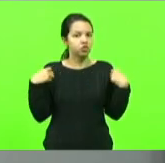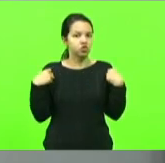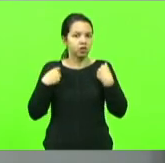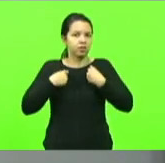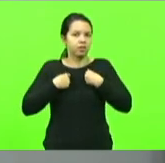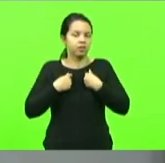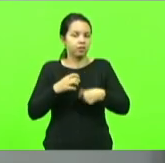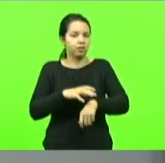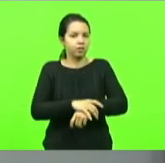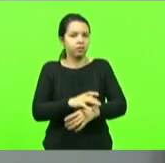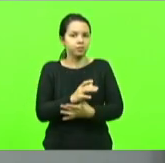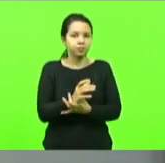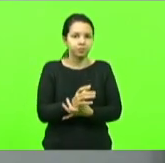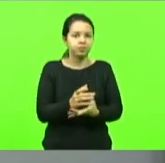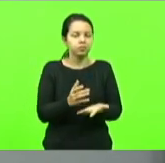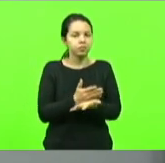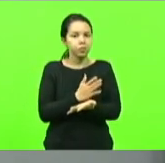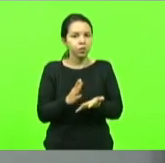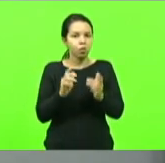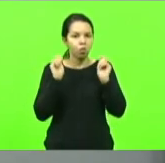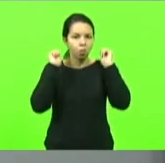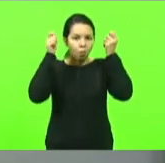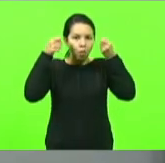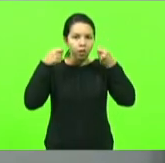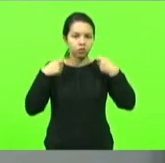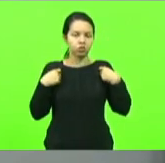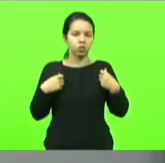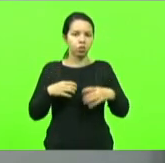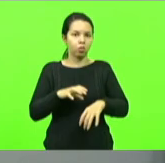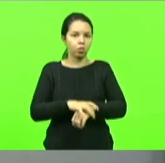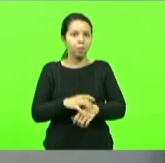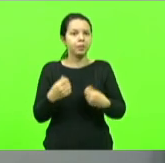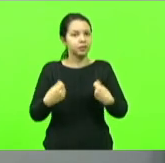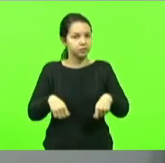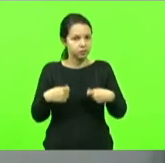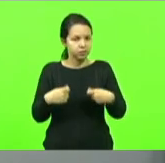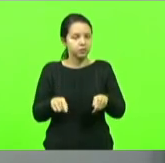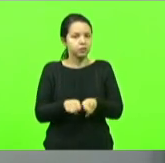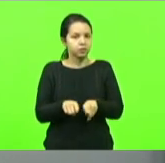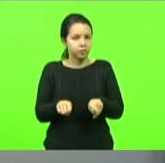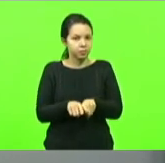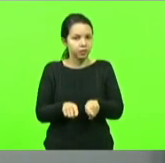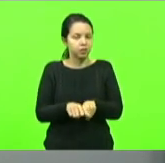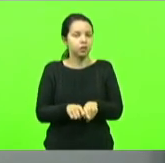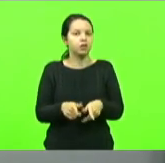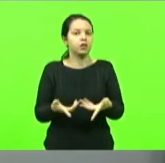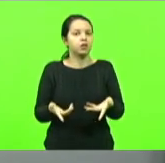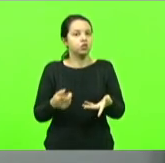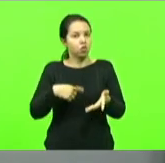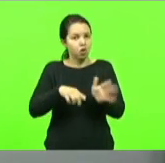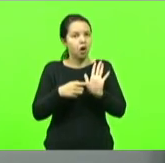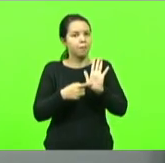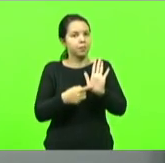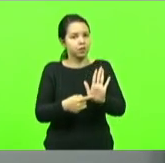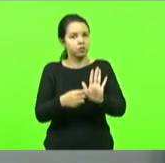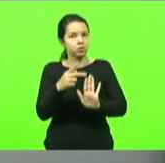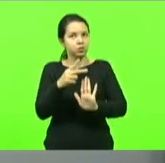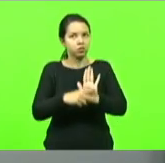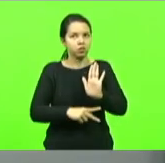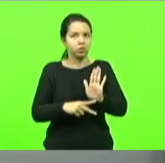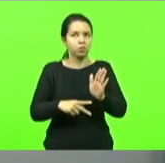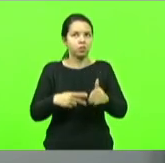um moletom. Então, projetos como este, nós também apresentamos. Mas reverberou?